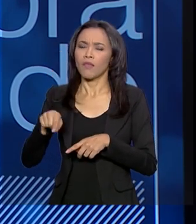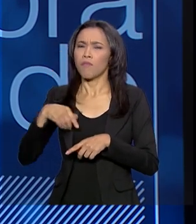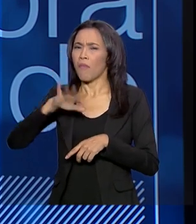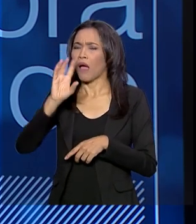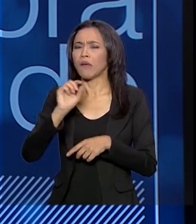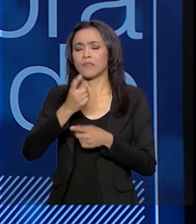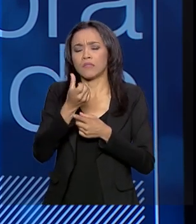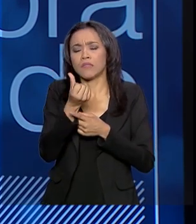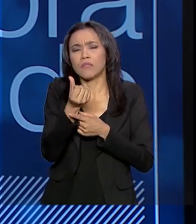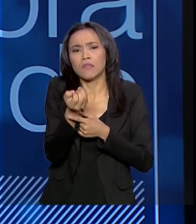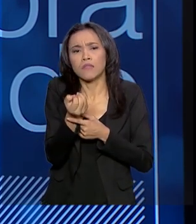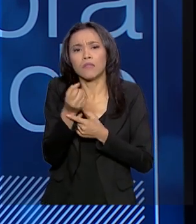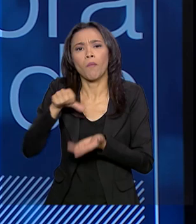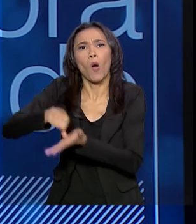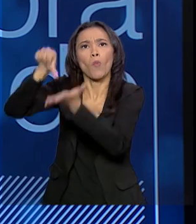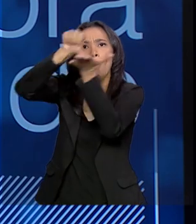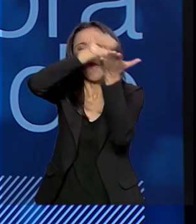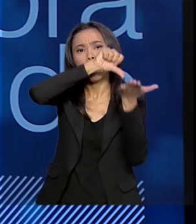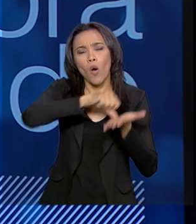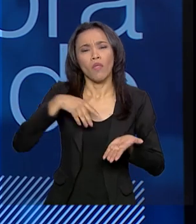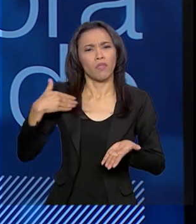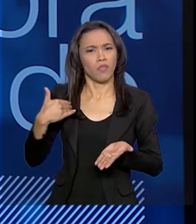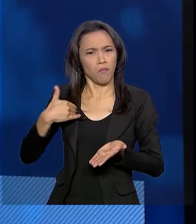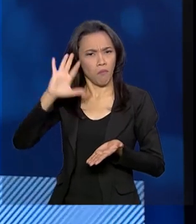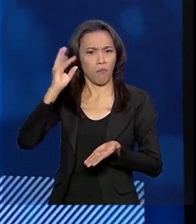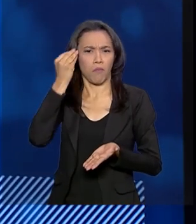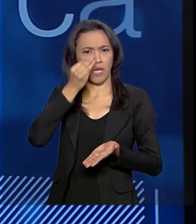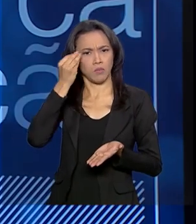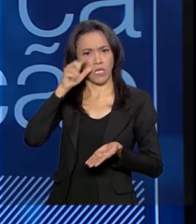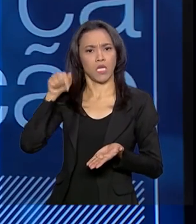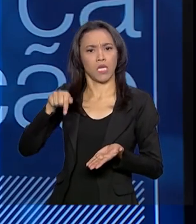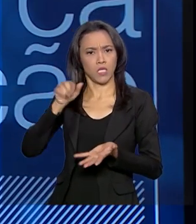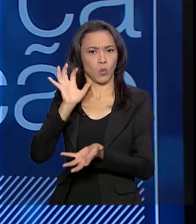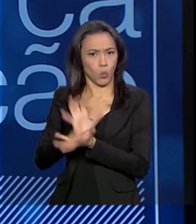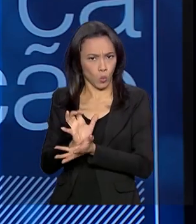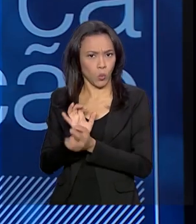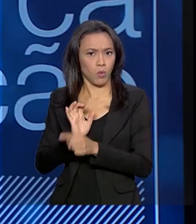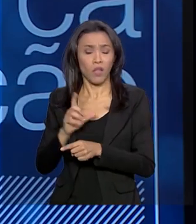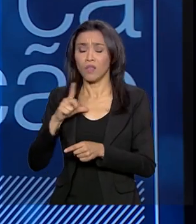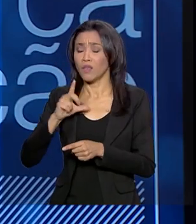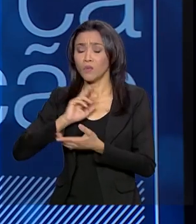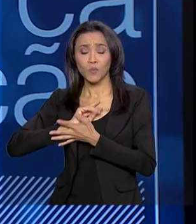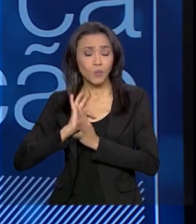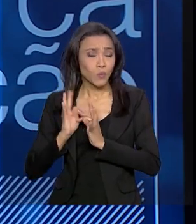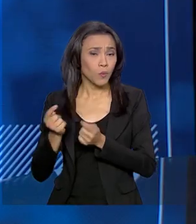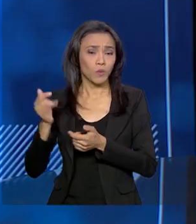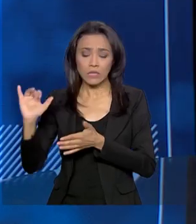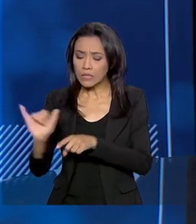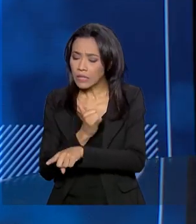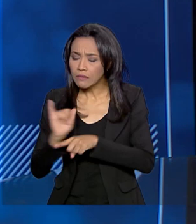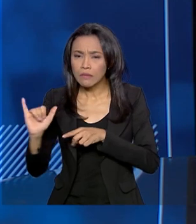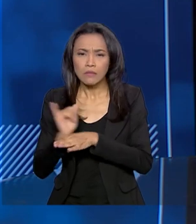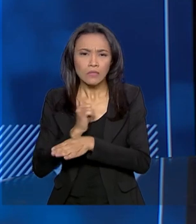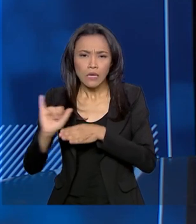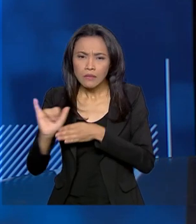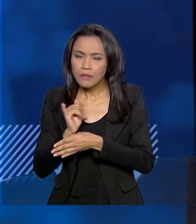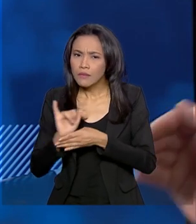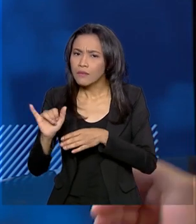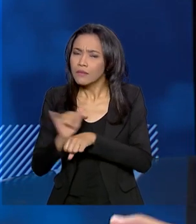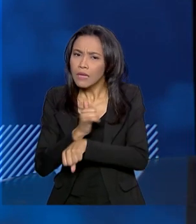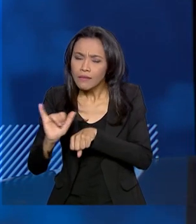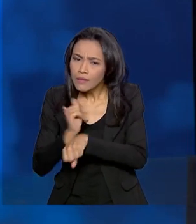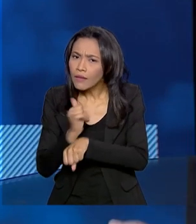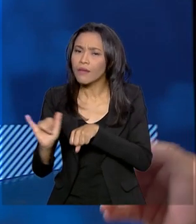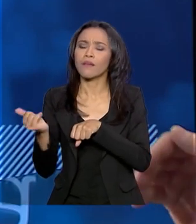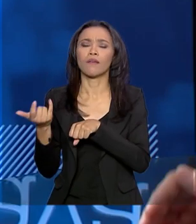experiência no assunto, né? Para trabalhar o tema. E eles têm, assim, todas as ferramentas tecnológicas para permitir o mesmo